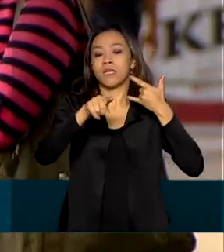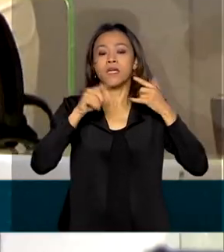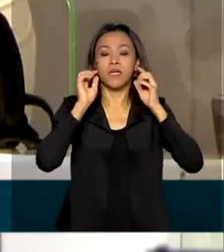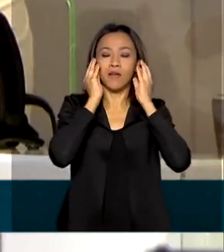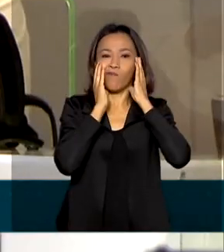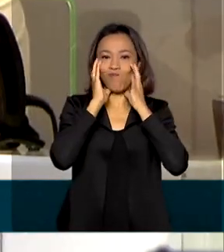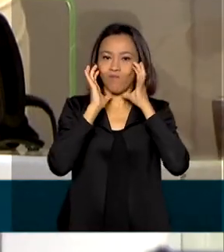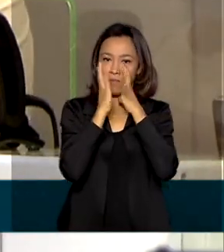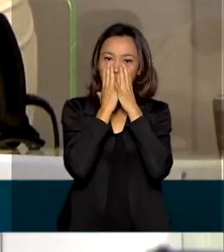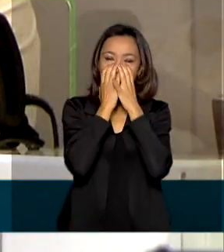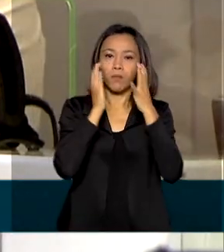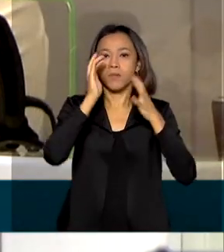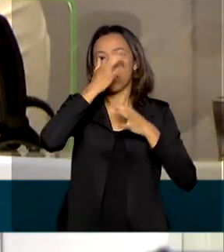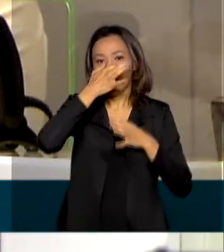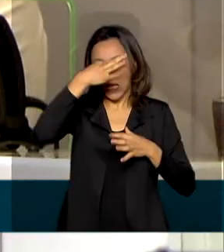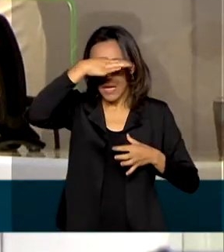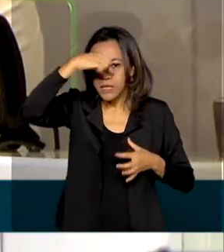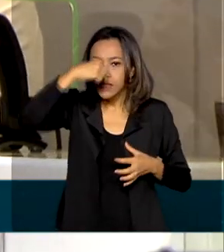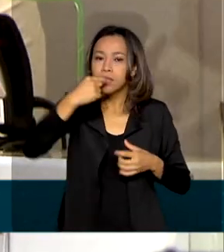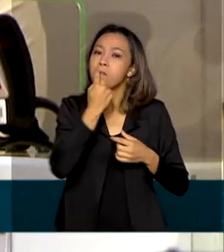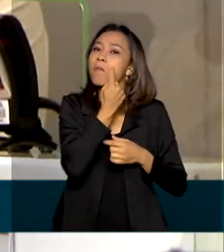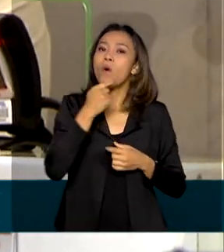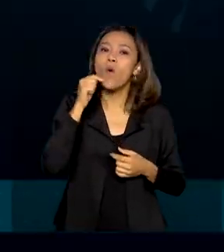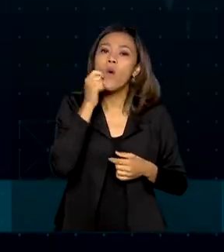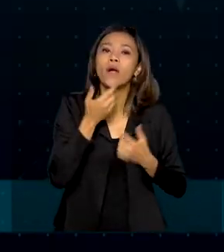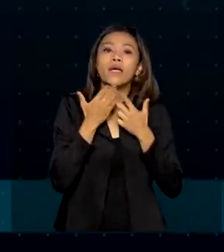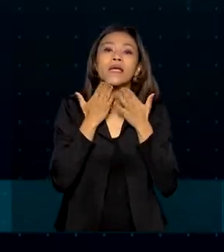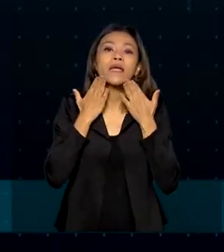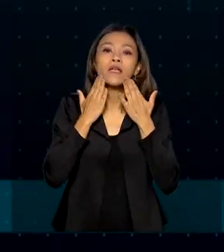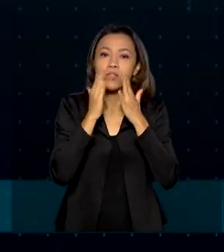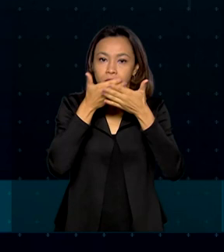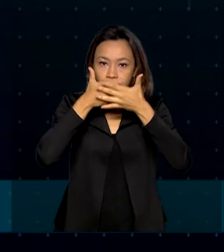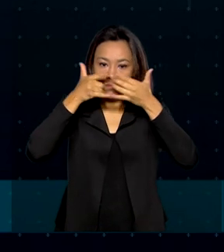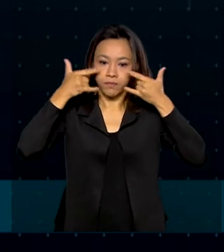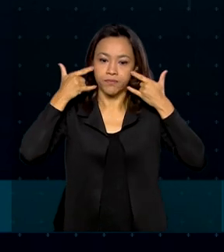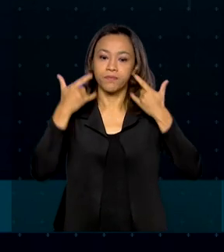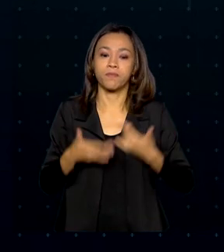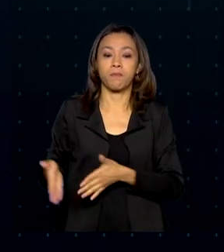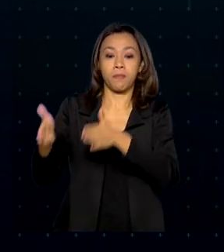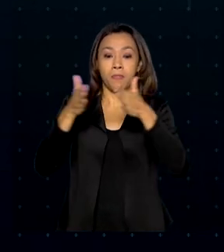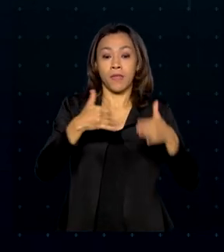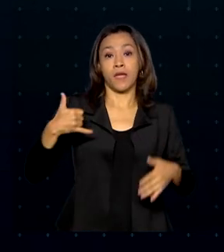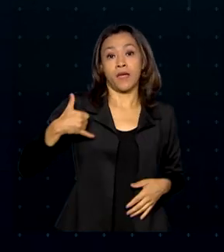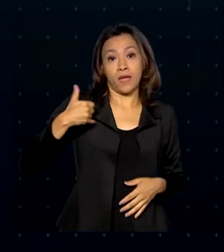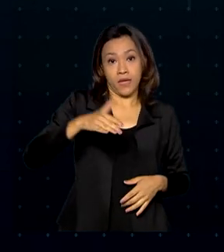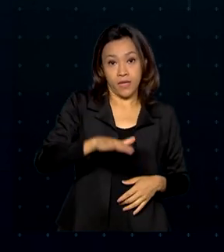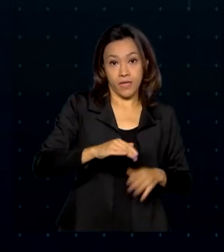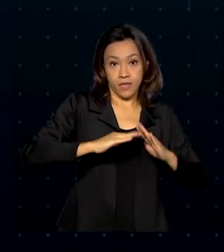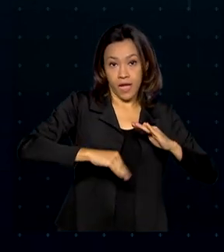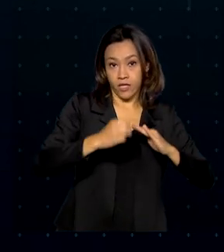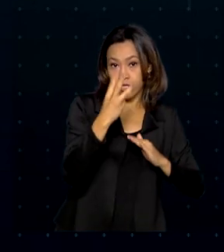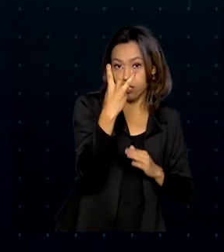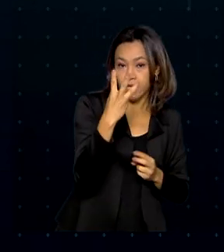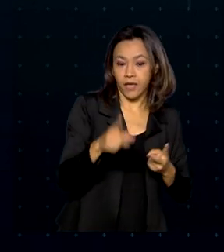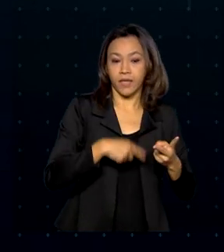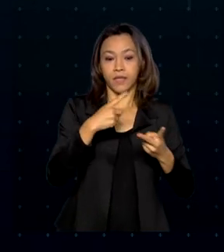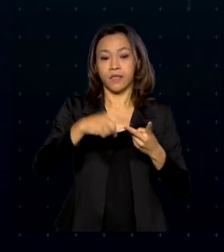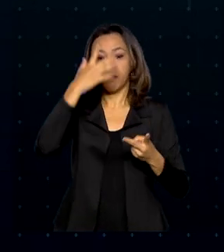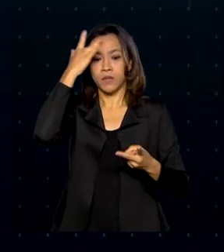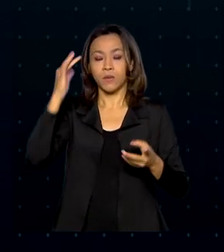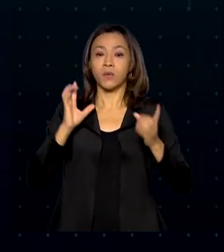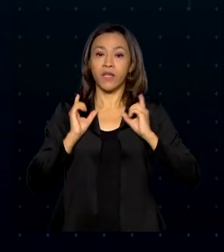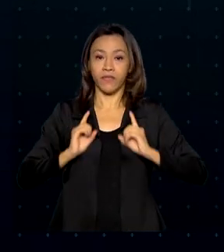rosto, tampando nariz, boca e queixo. Crianças com menos de três anos de idade, pessoas com deficiência